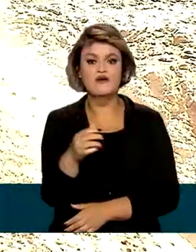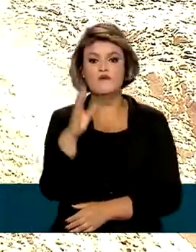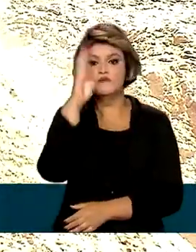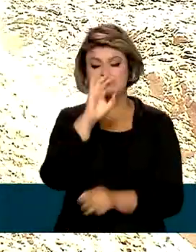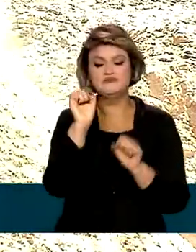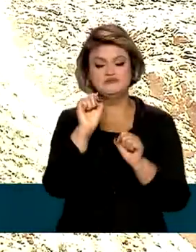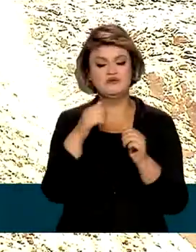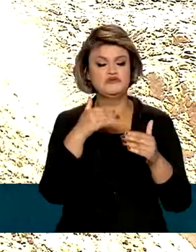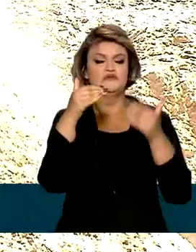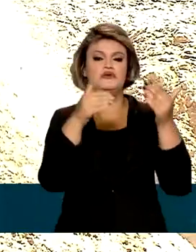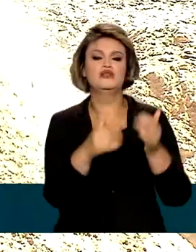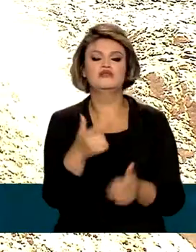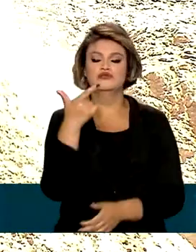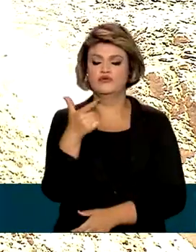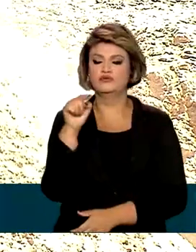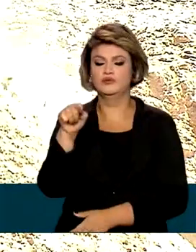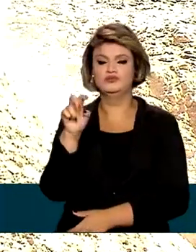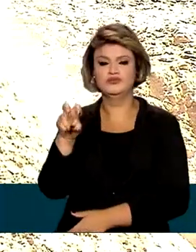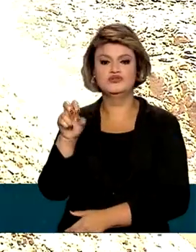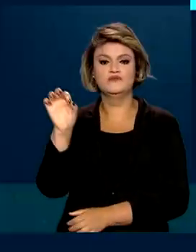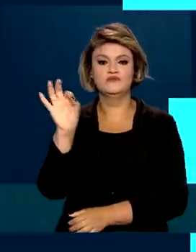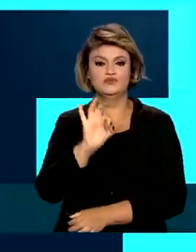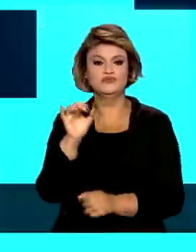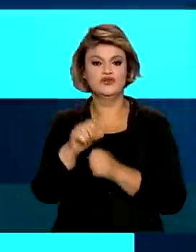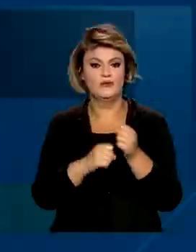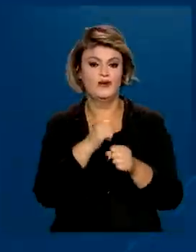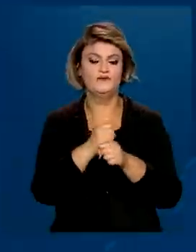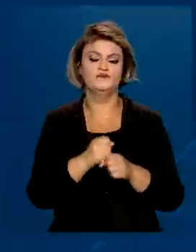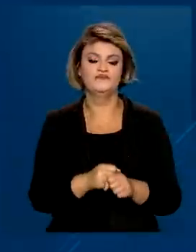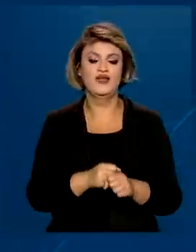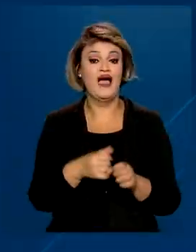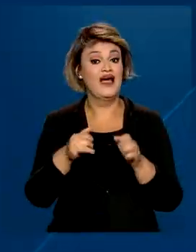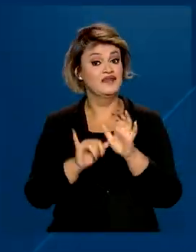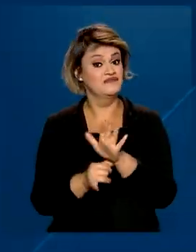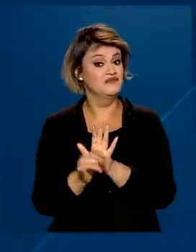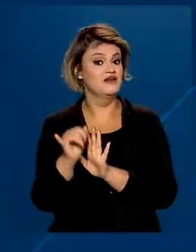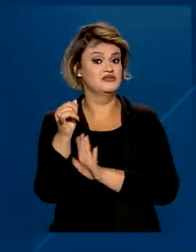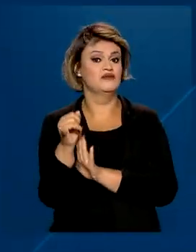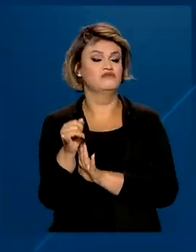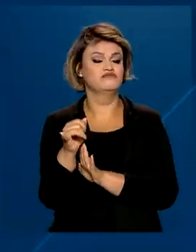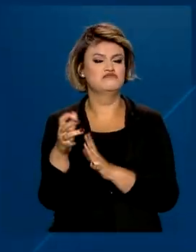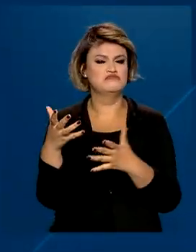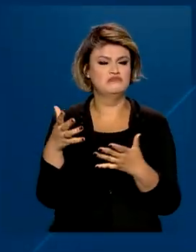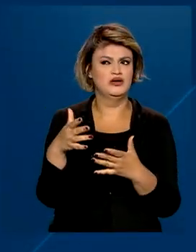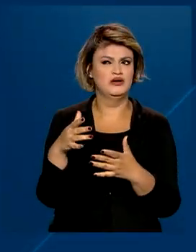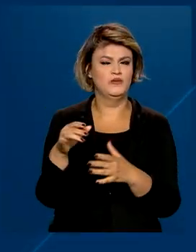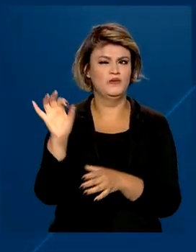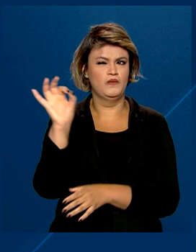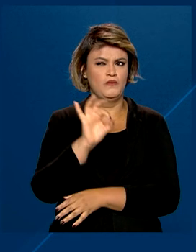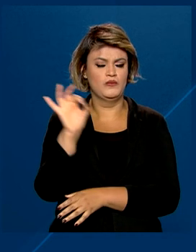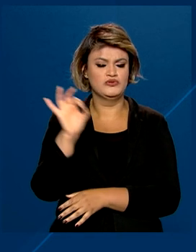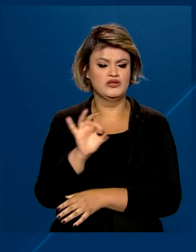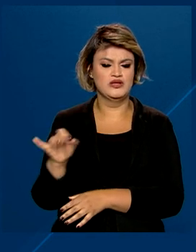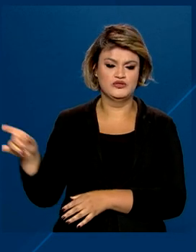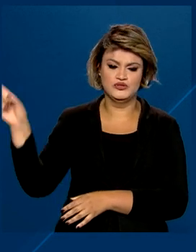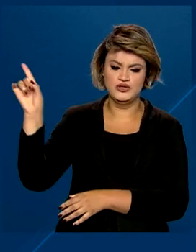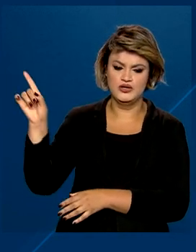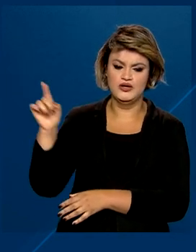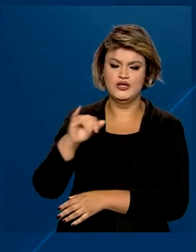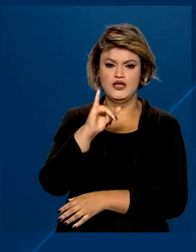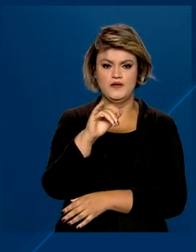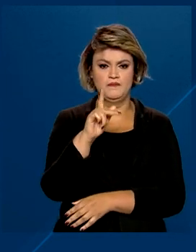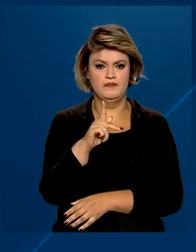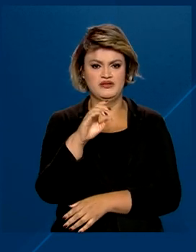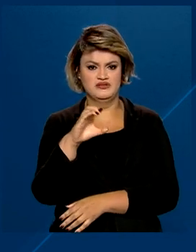crescer 2,5% ao ano. Já a inflação oficial, medida pelo Índice Nacional de Preços ao